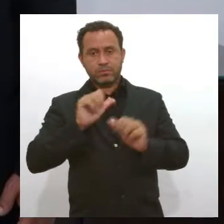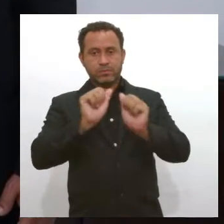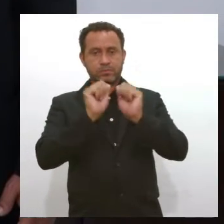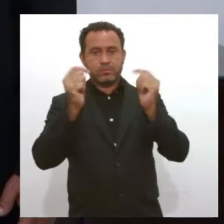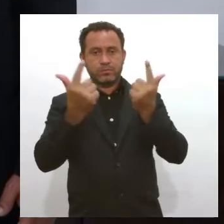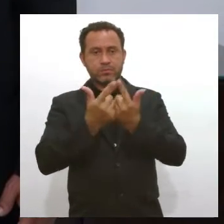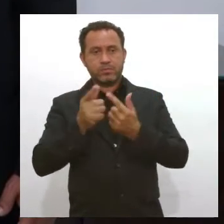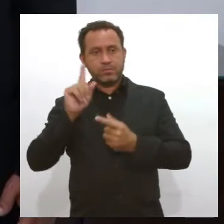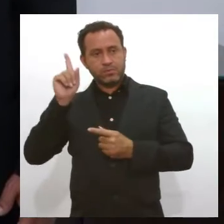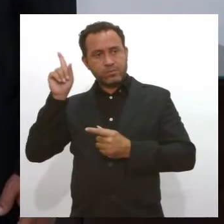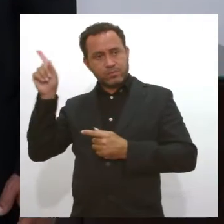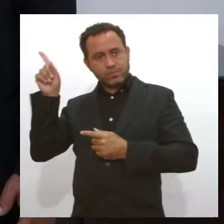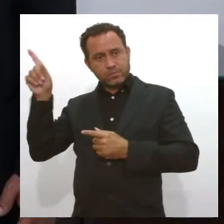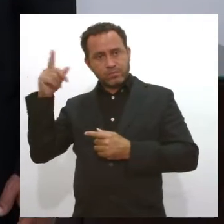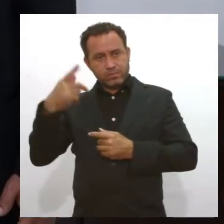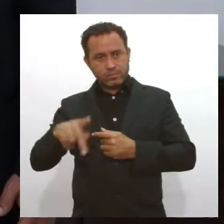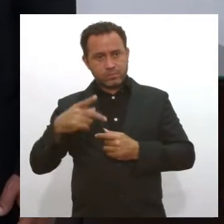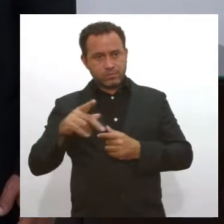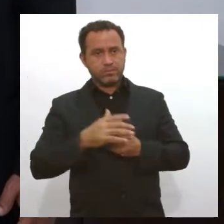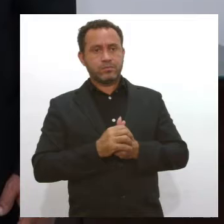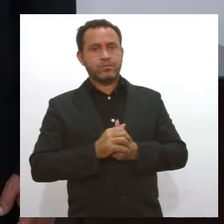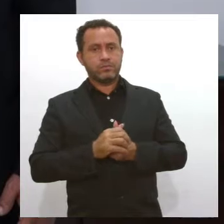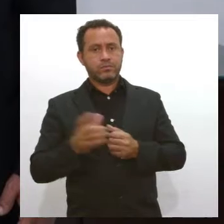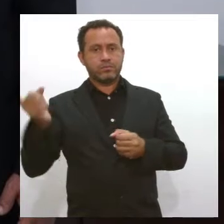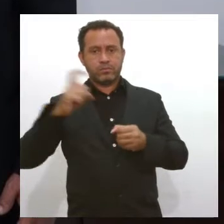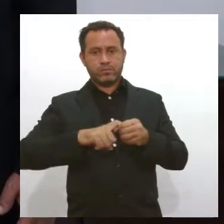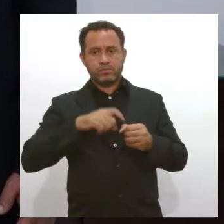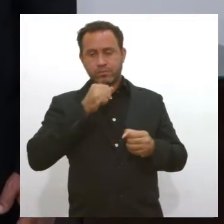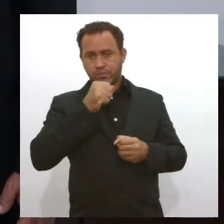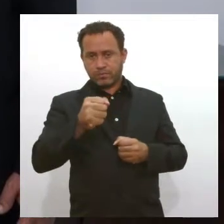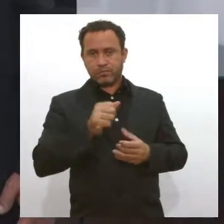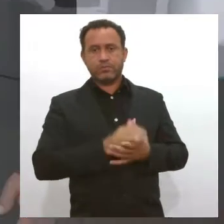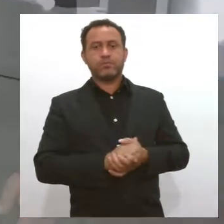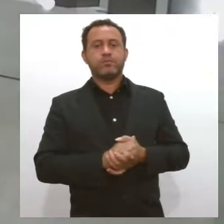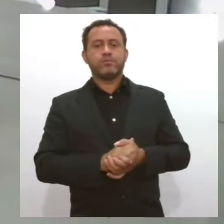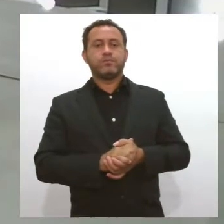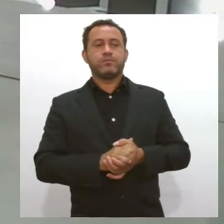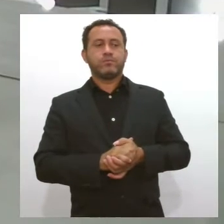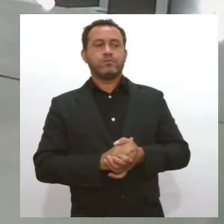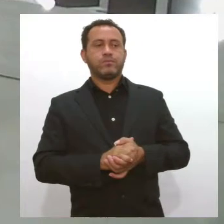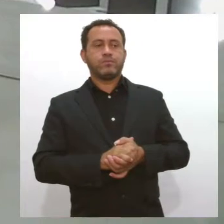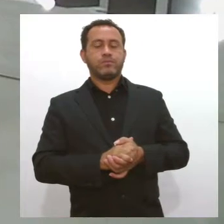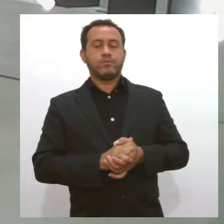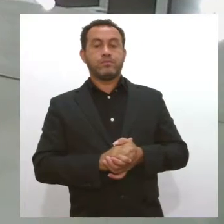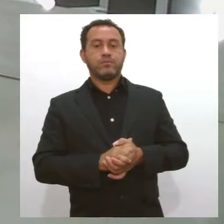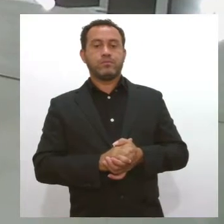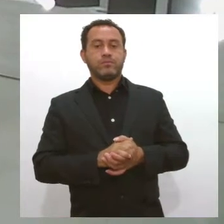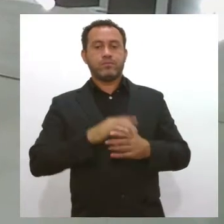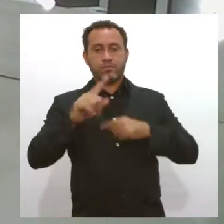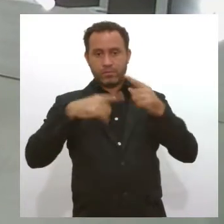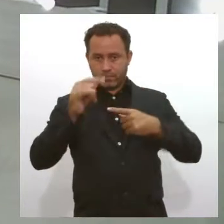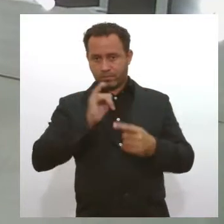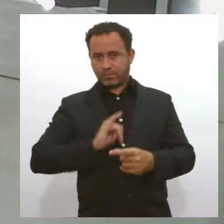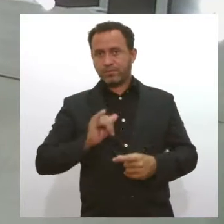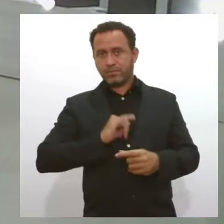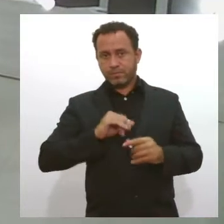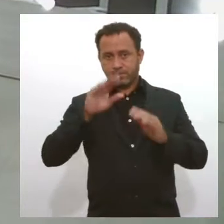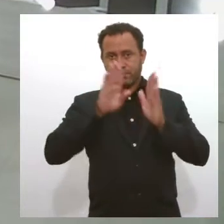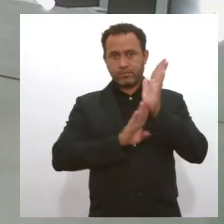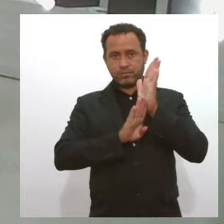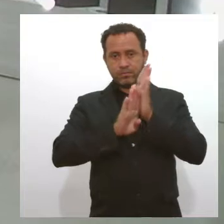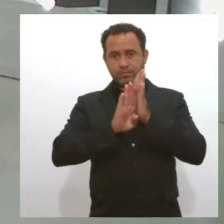Legislativa Estadual. Voltamos aos estúdios. E depois do intervalo, os dados